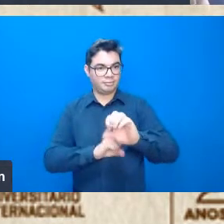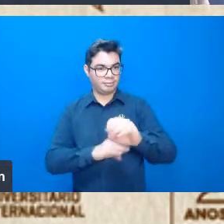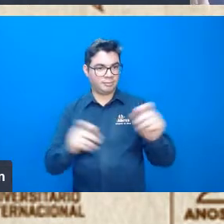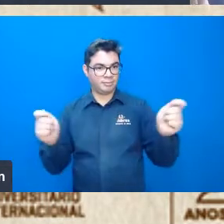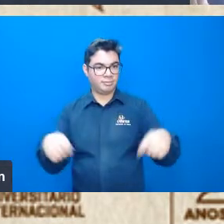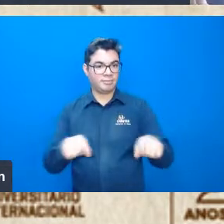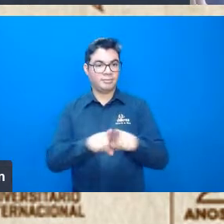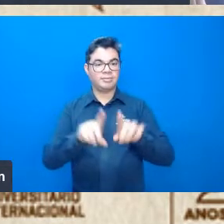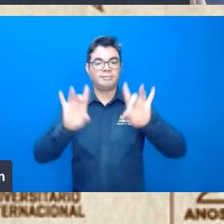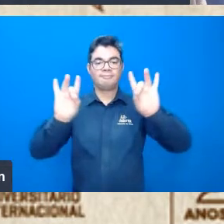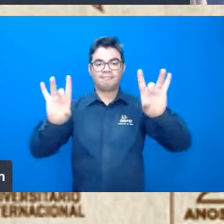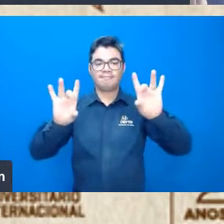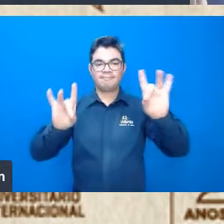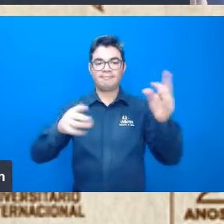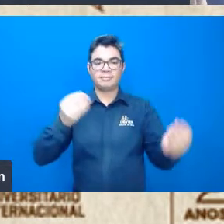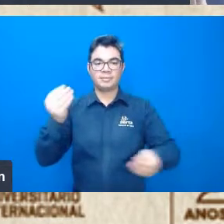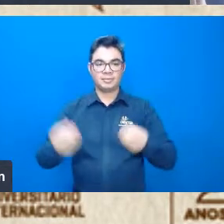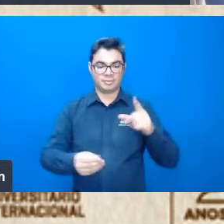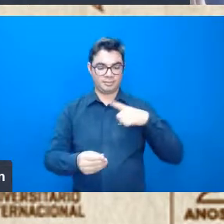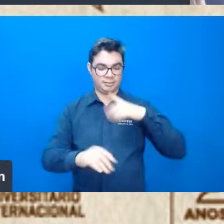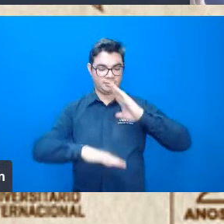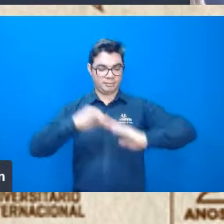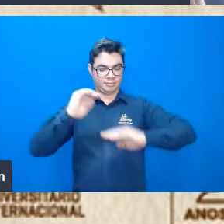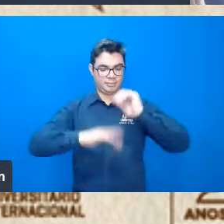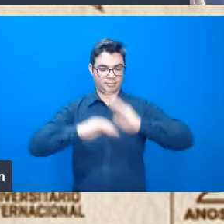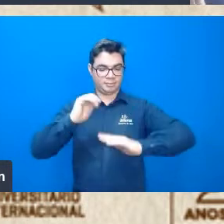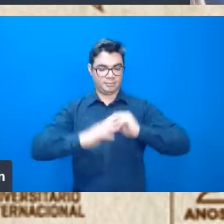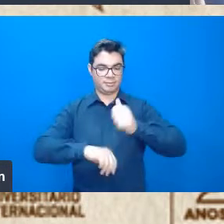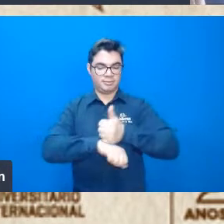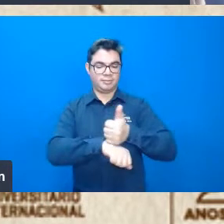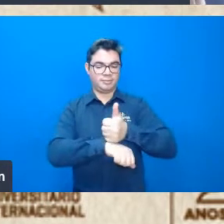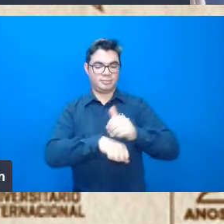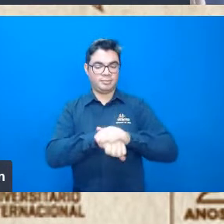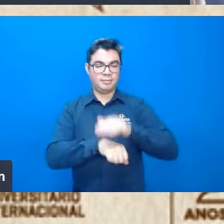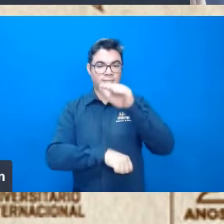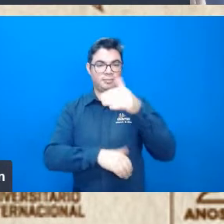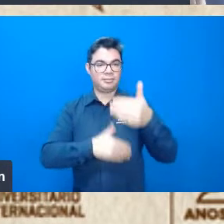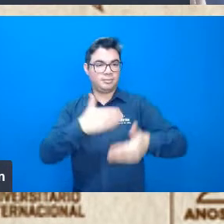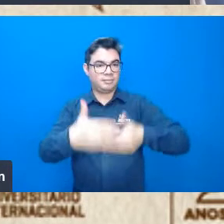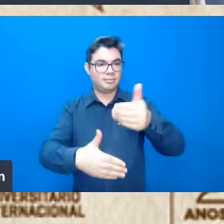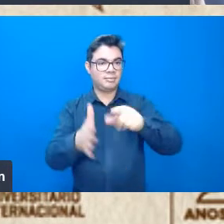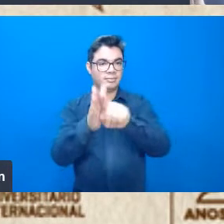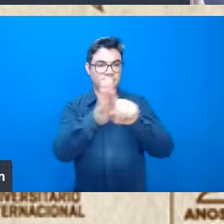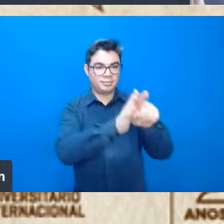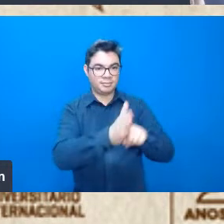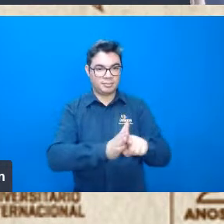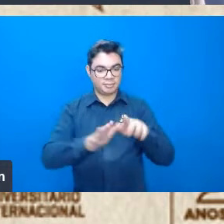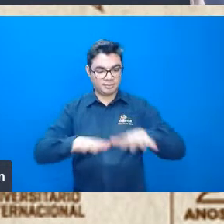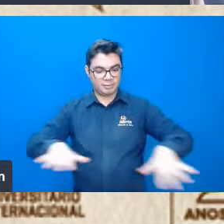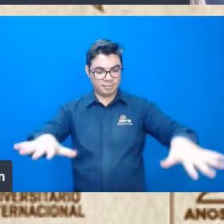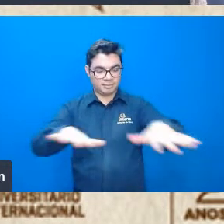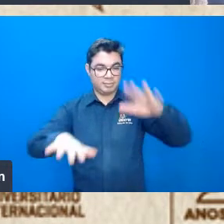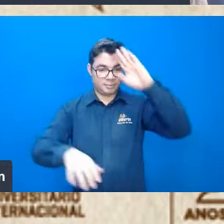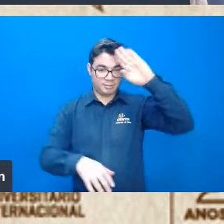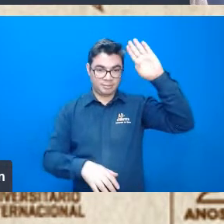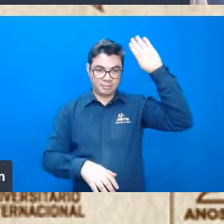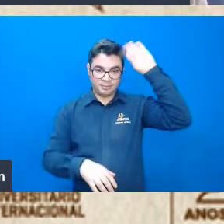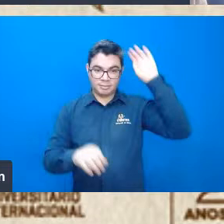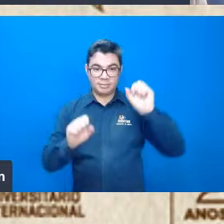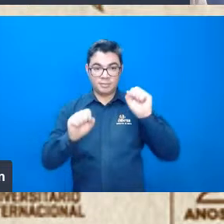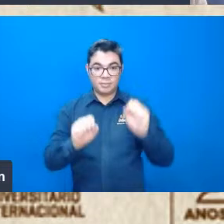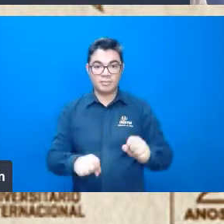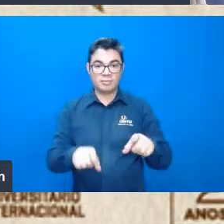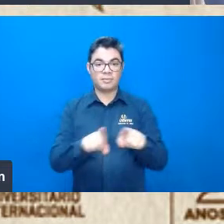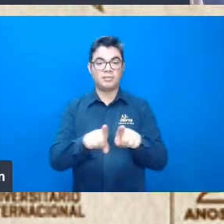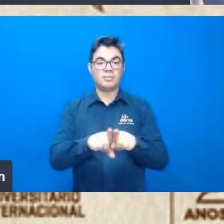é excelente termos profissionais que estão desenvolvendo pesquisa, né, no âmbito acadêmico, e que possam vir aí trazer